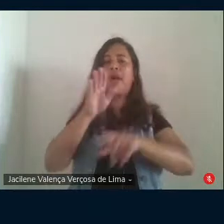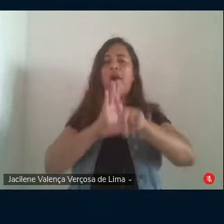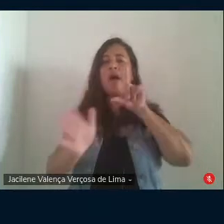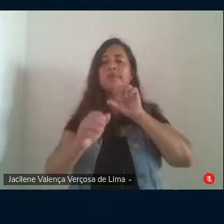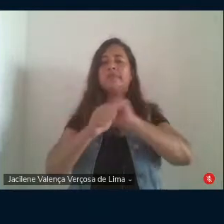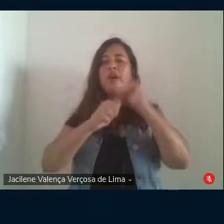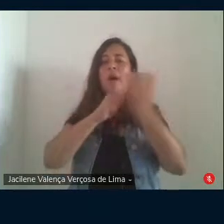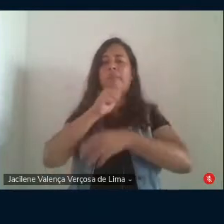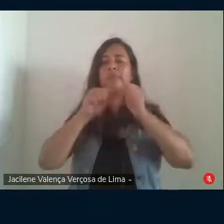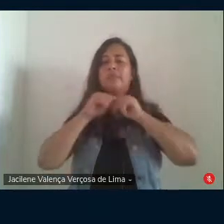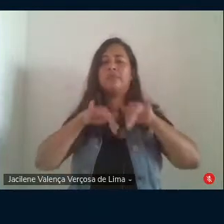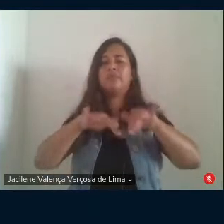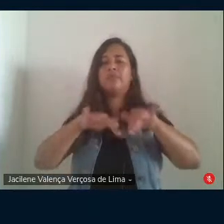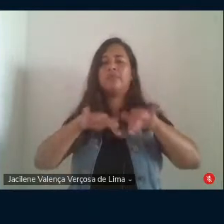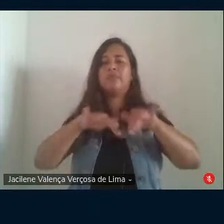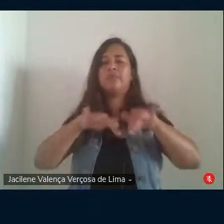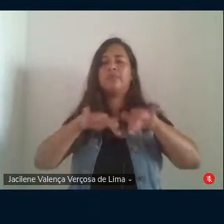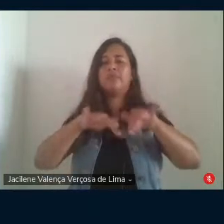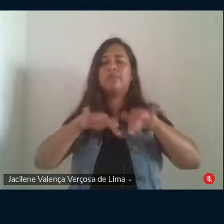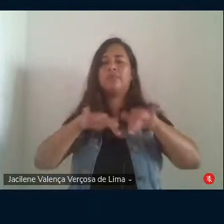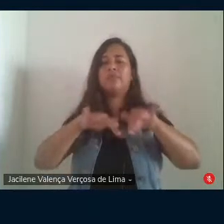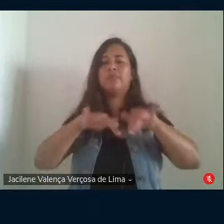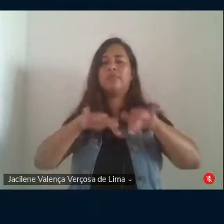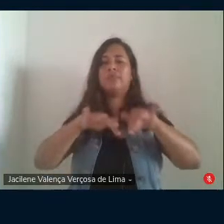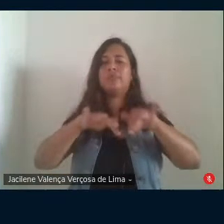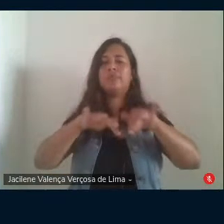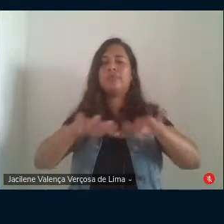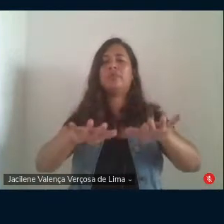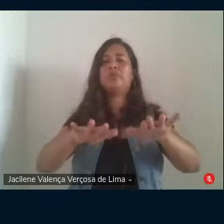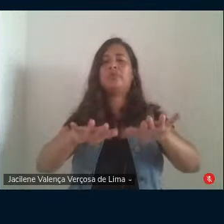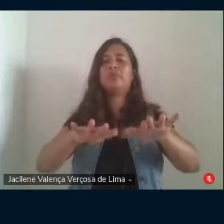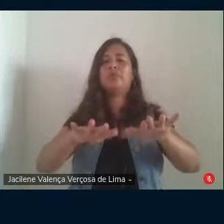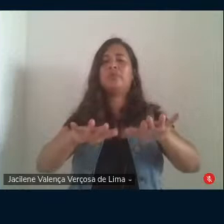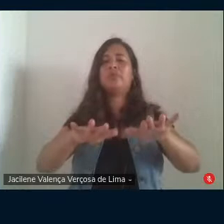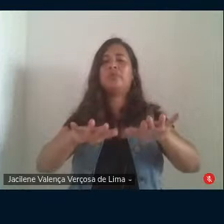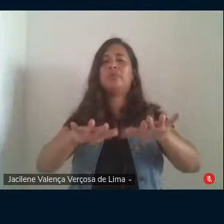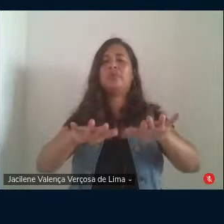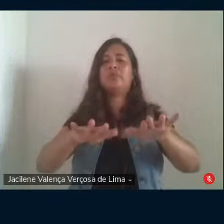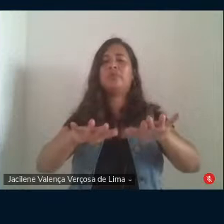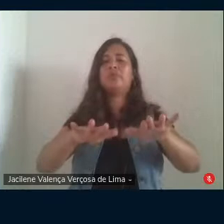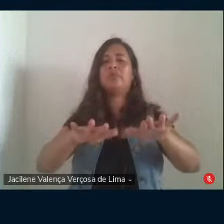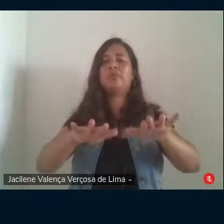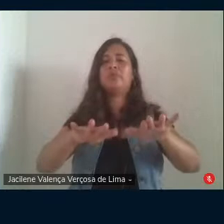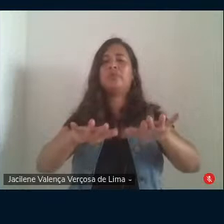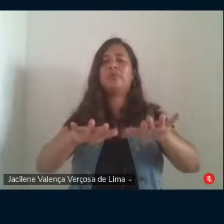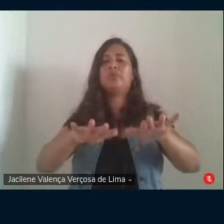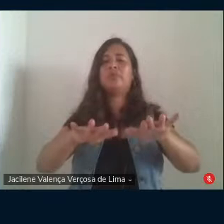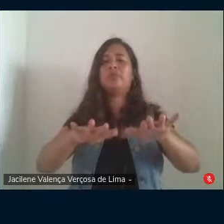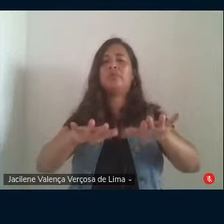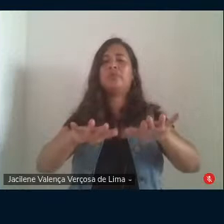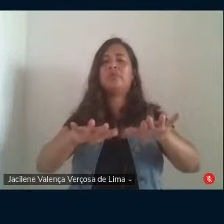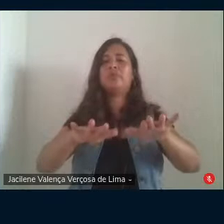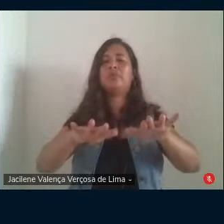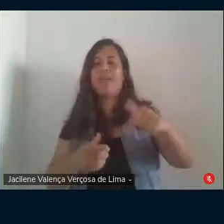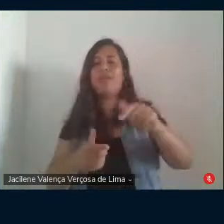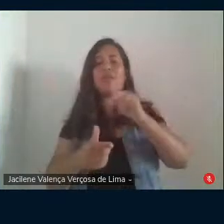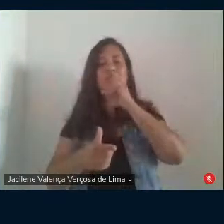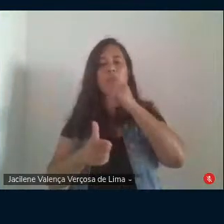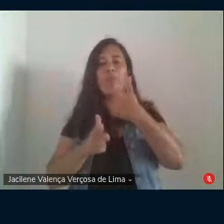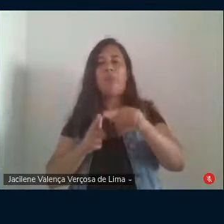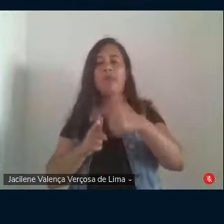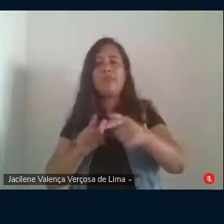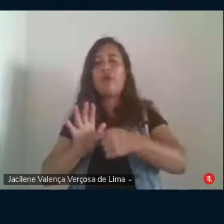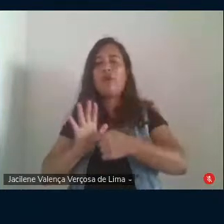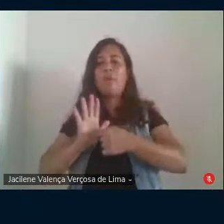para não se colocar toda a conta na própria pandemia como que não tivéssemos com um problema que foi se revelando